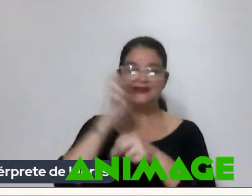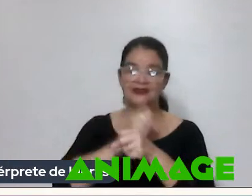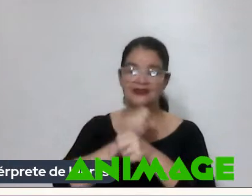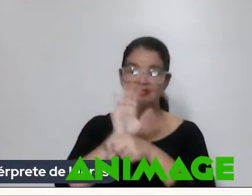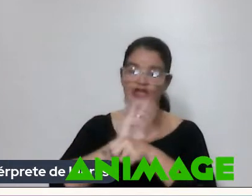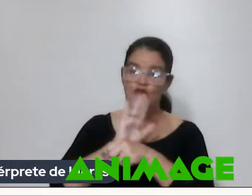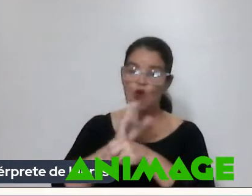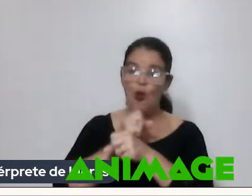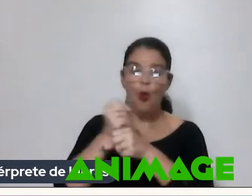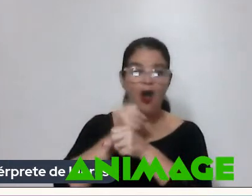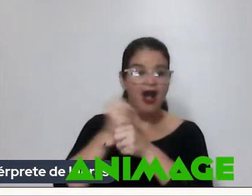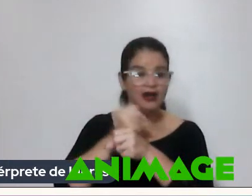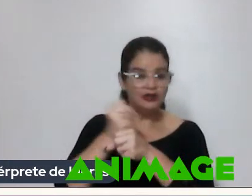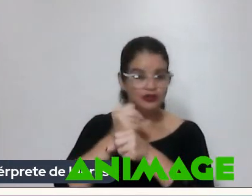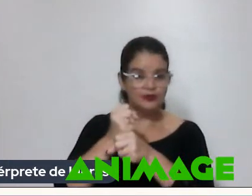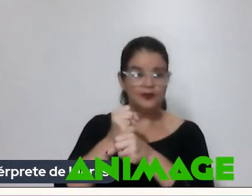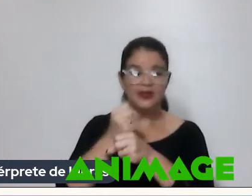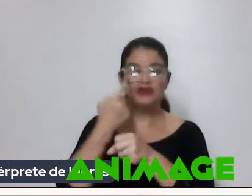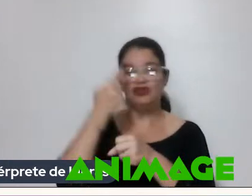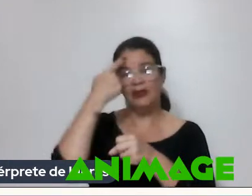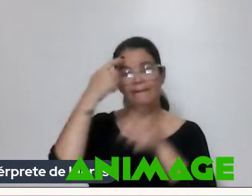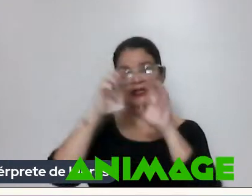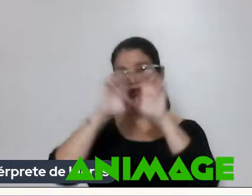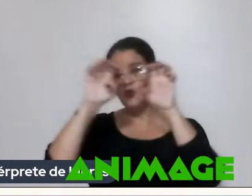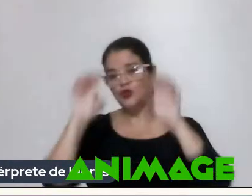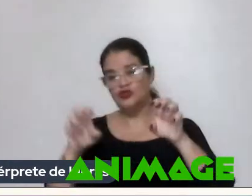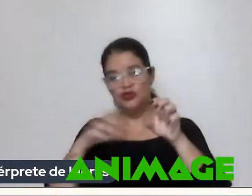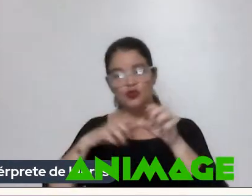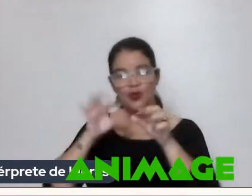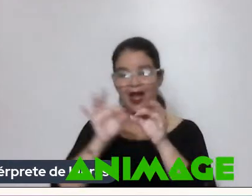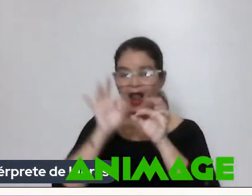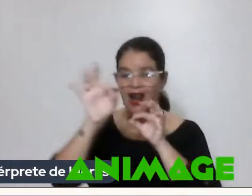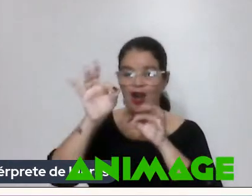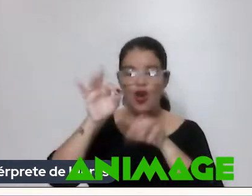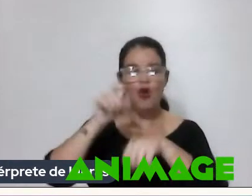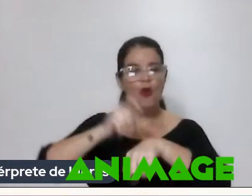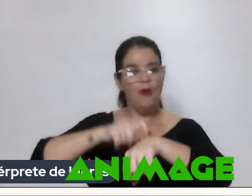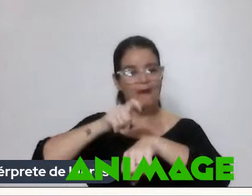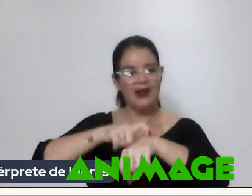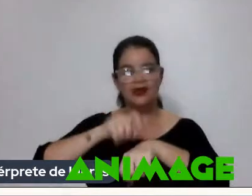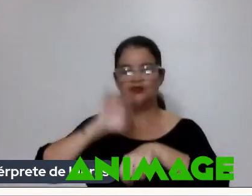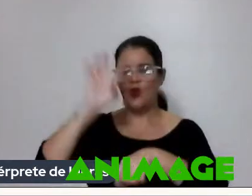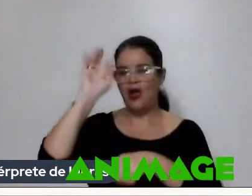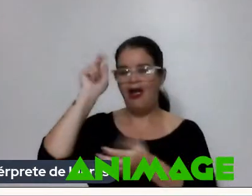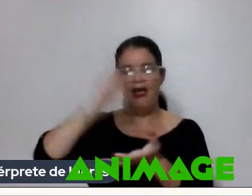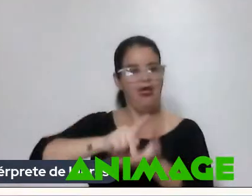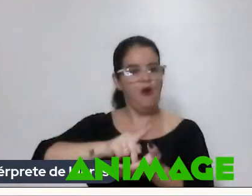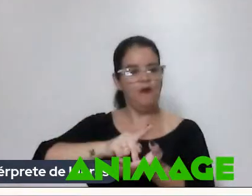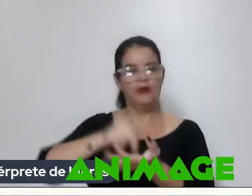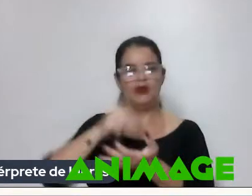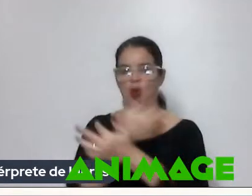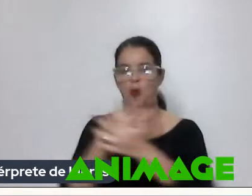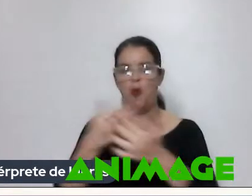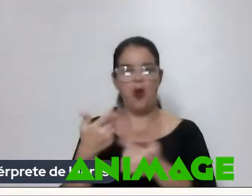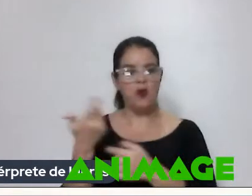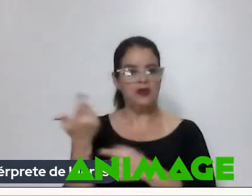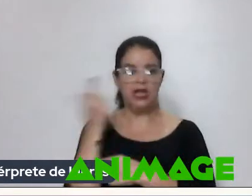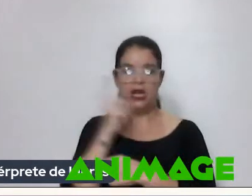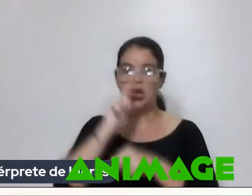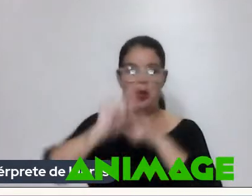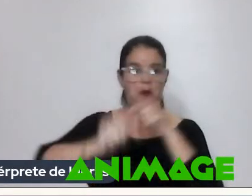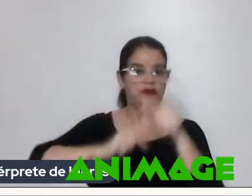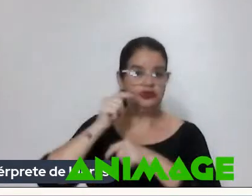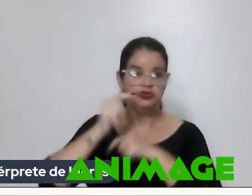a gente Pensa numa estrutura Dessa Nesse longo prazo Realmente Não é uma coisa Que ganhamos dinheiro Trabalhar A gente